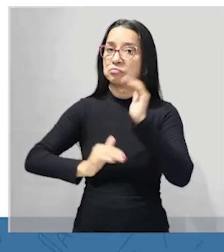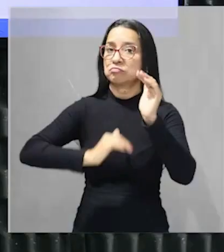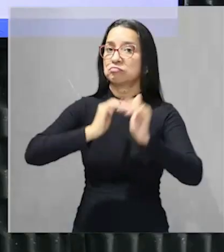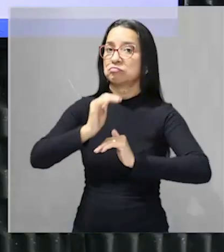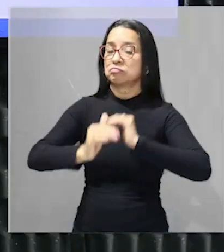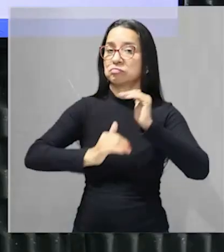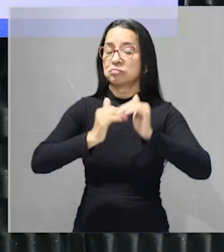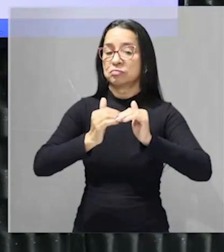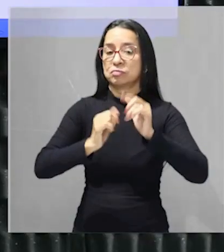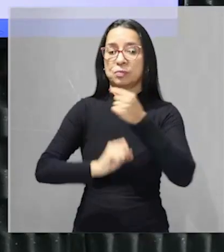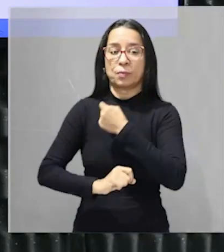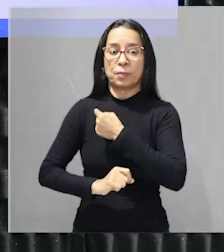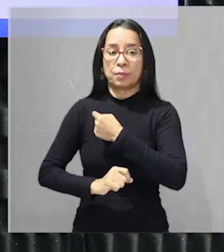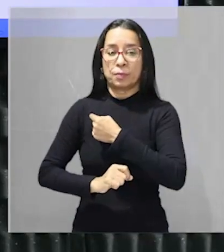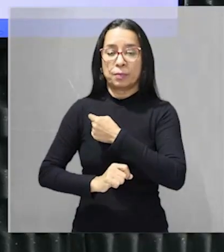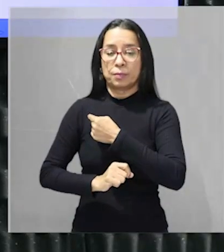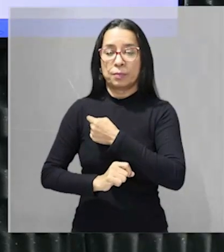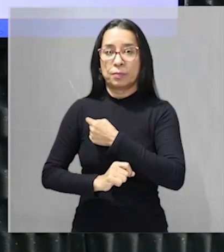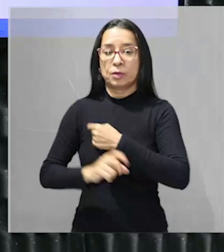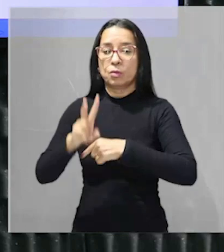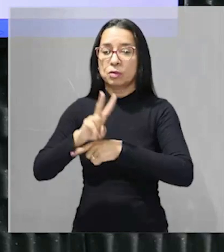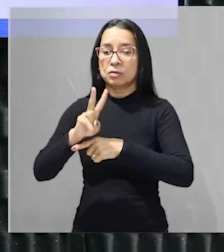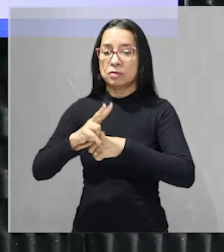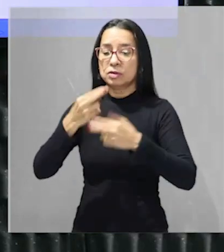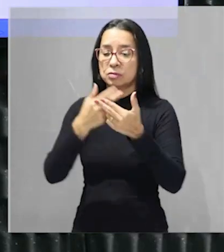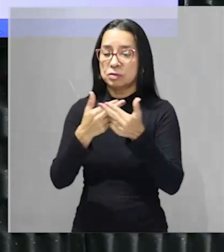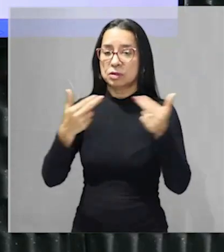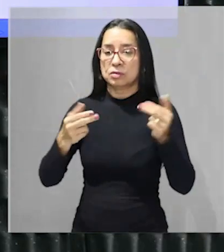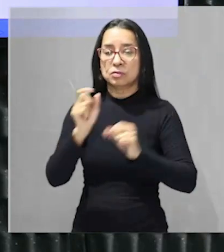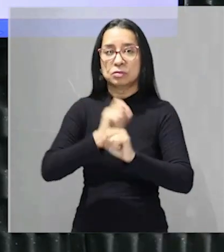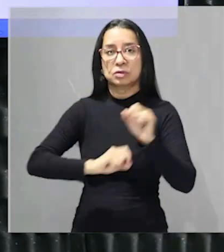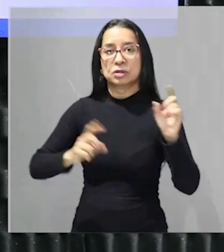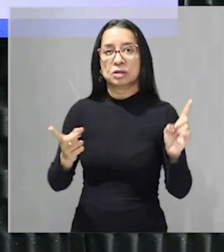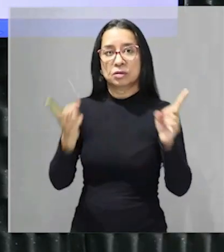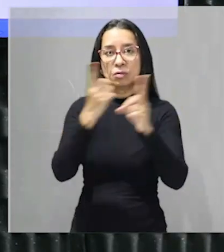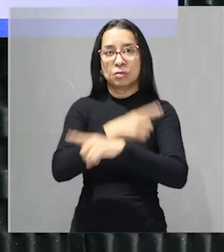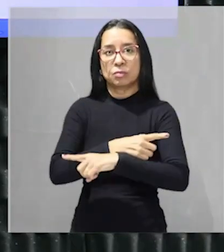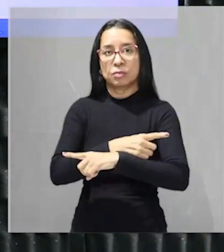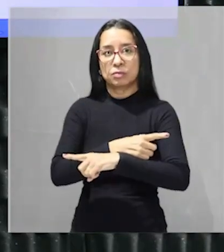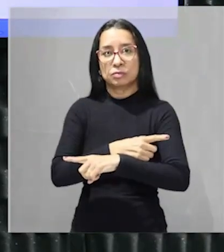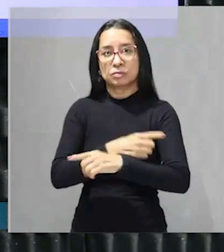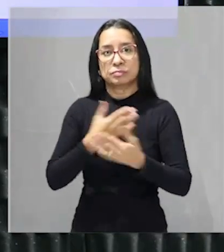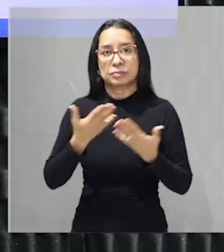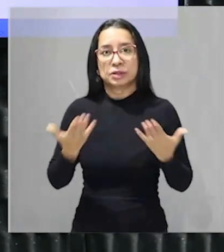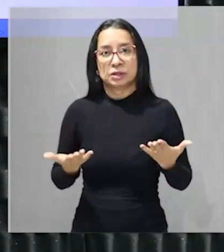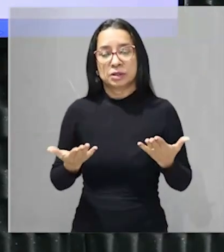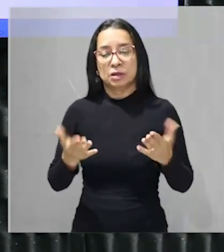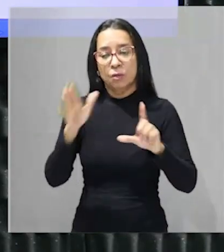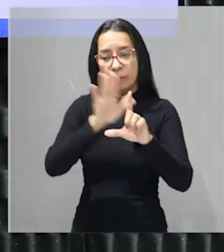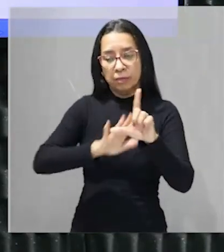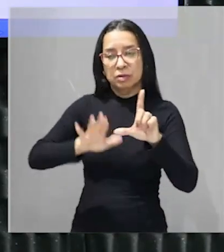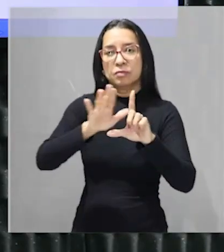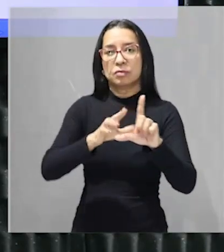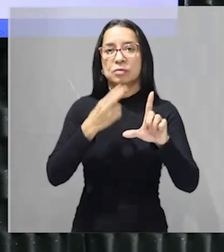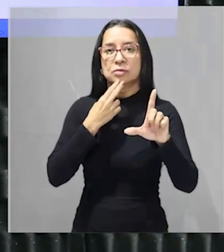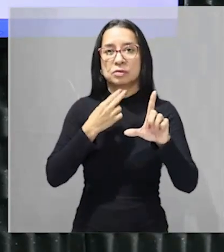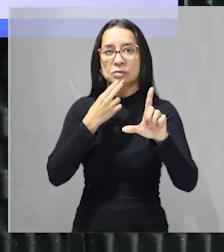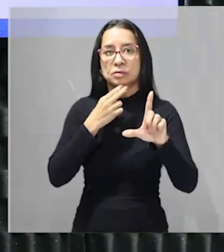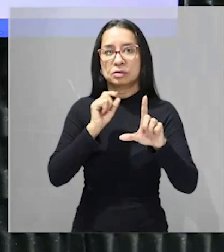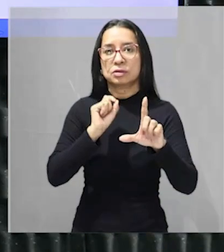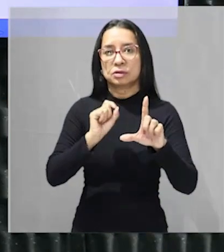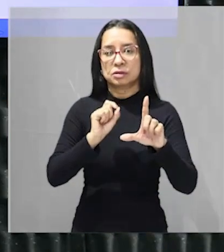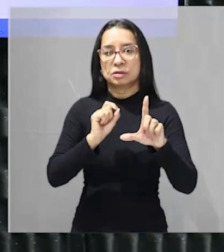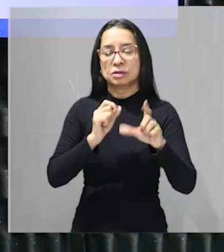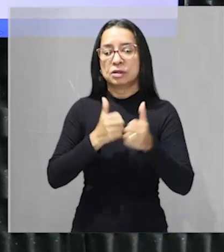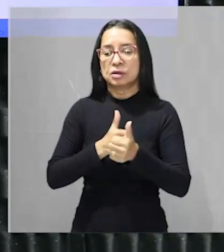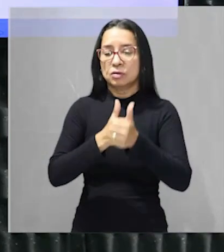conservação de recursos nessa ideia seria o álbum oposto fechou? então galerinha plataforma Gonçalves Dias é isso aí